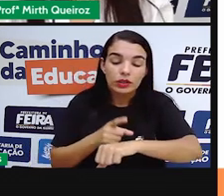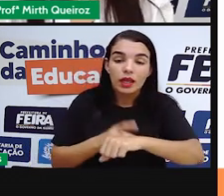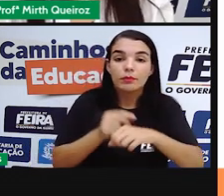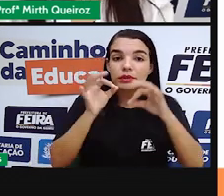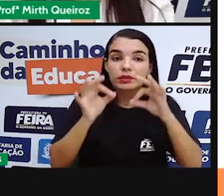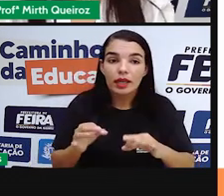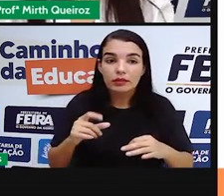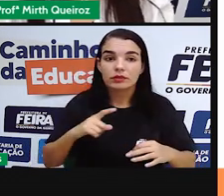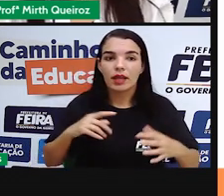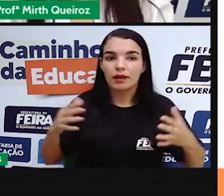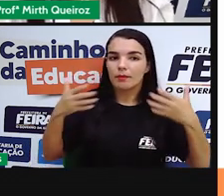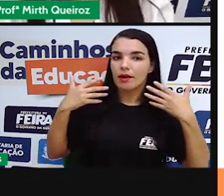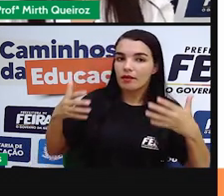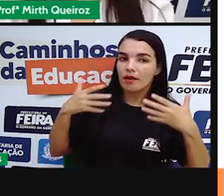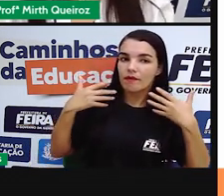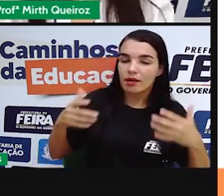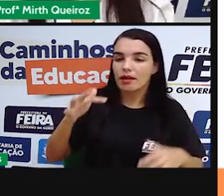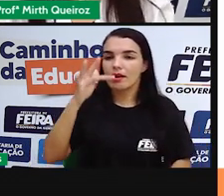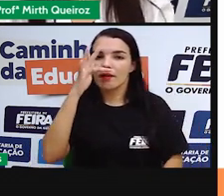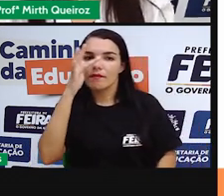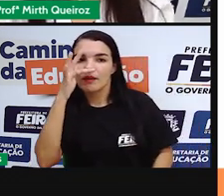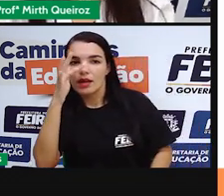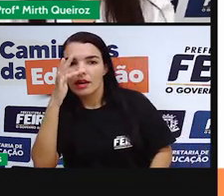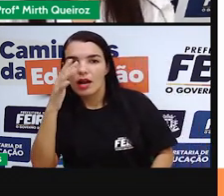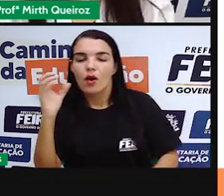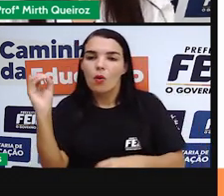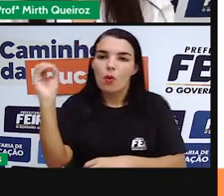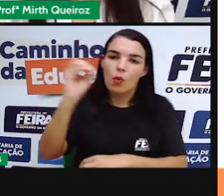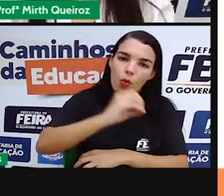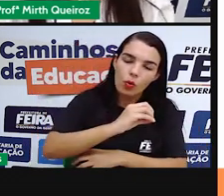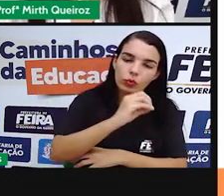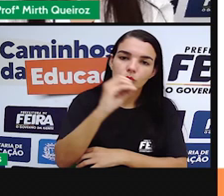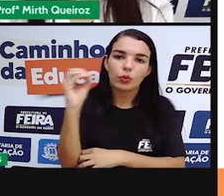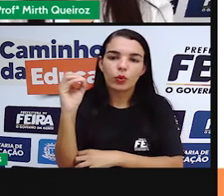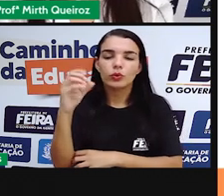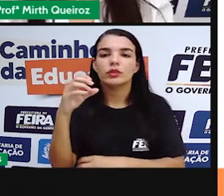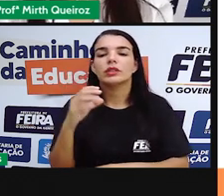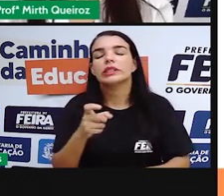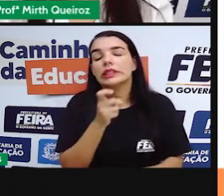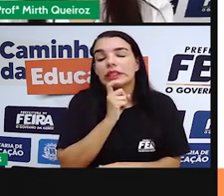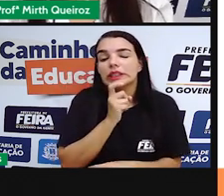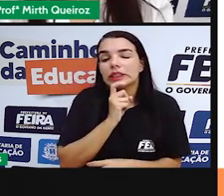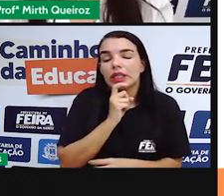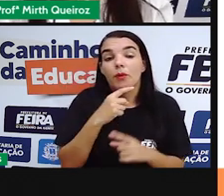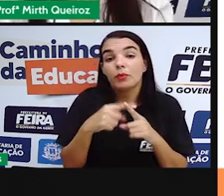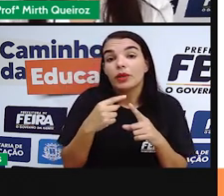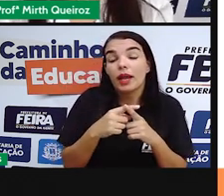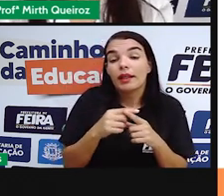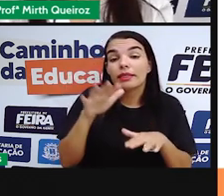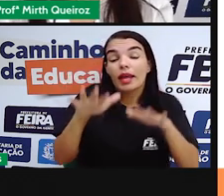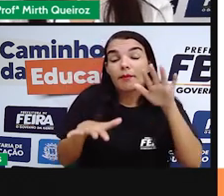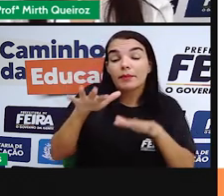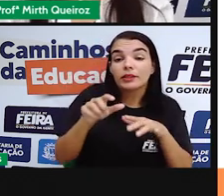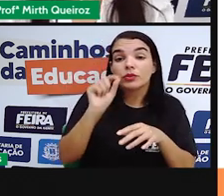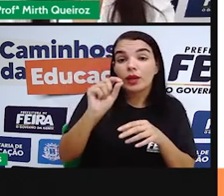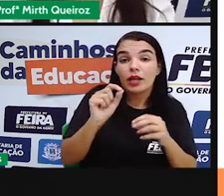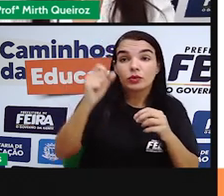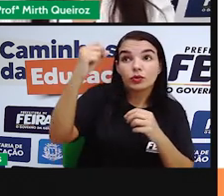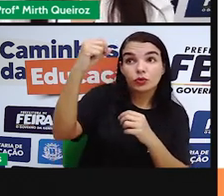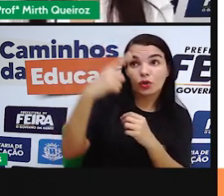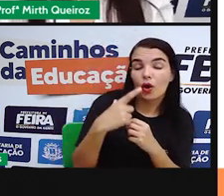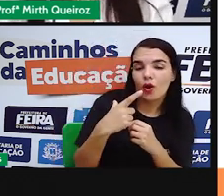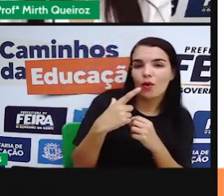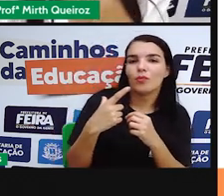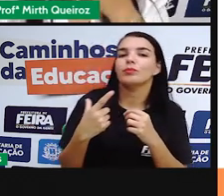hemisfério é a primavera, no outro é outono. Quando em um hemisfério é inverno, em um, no